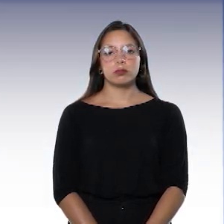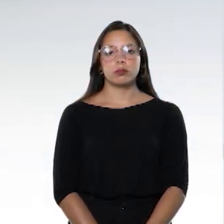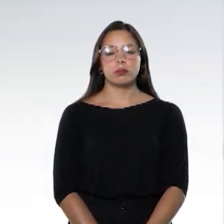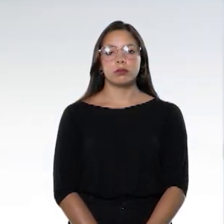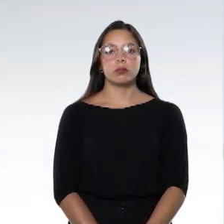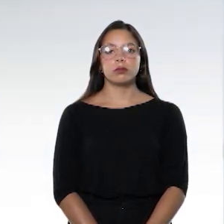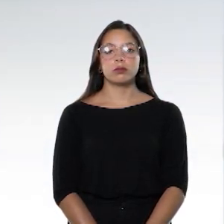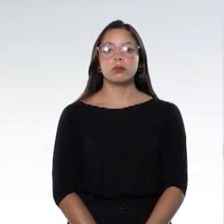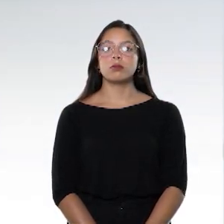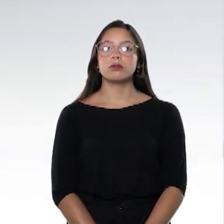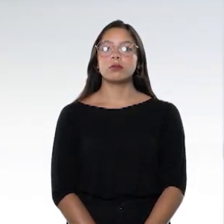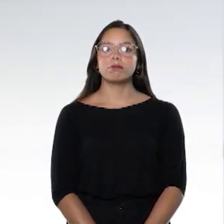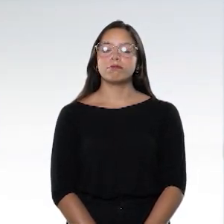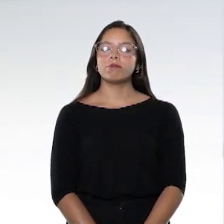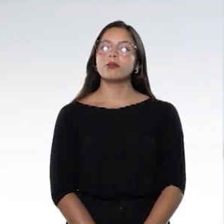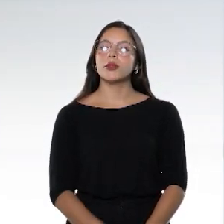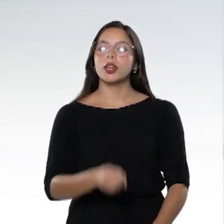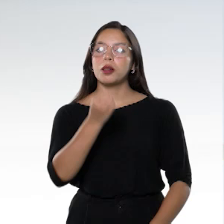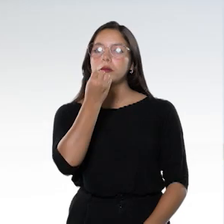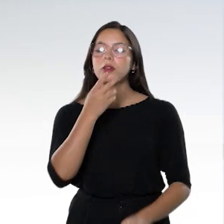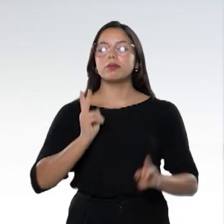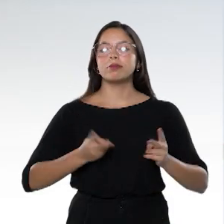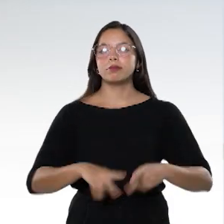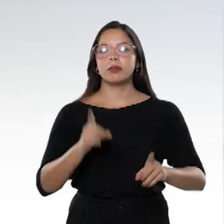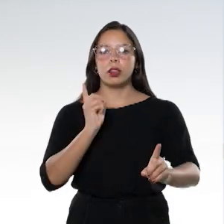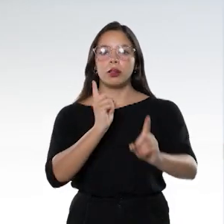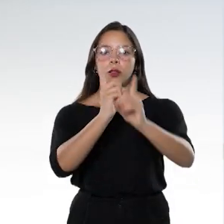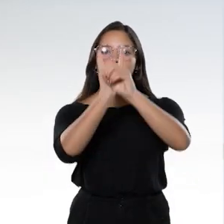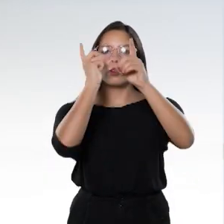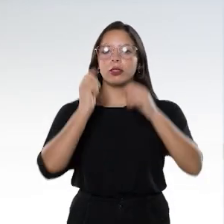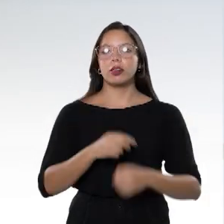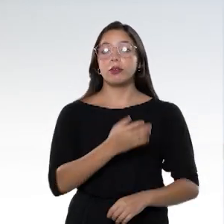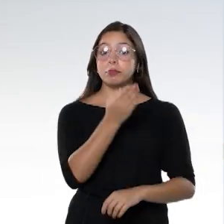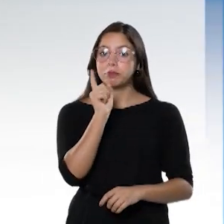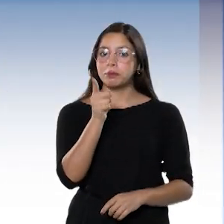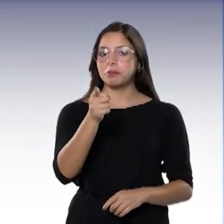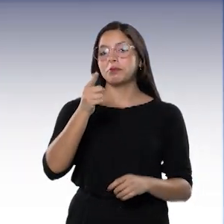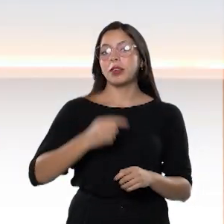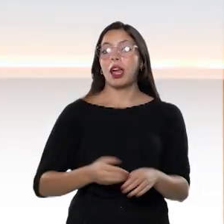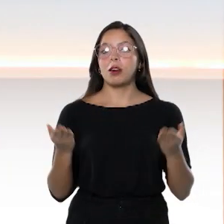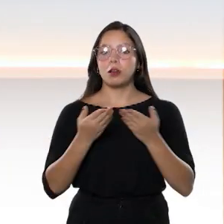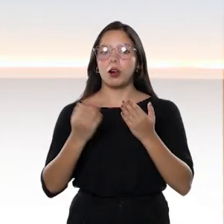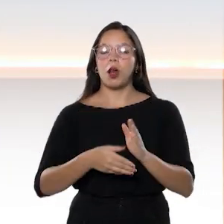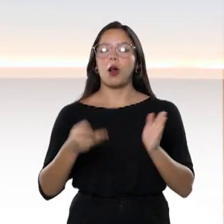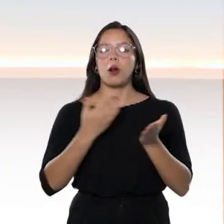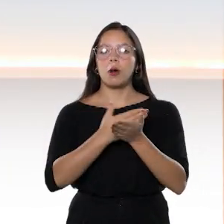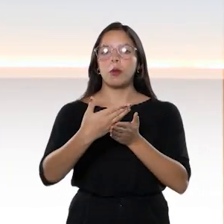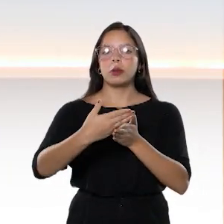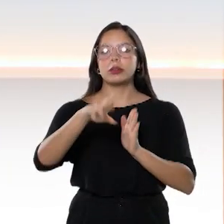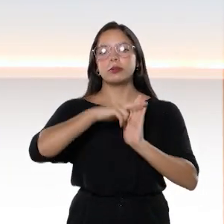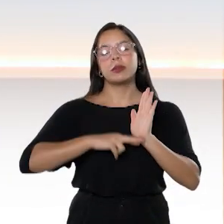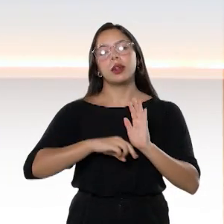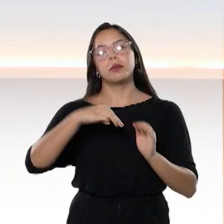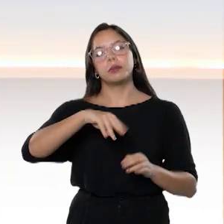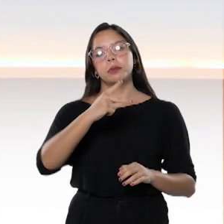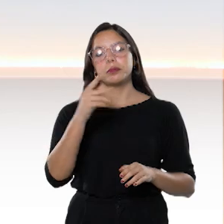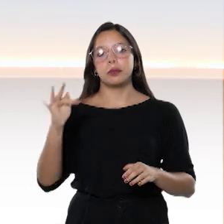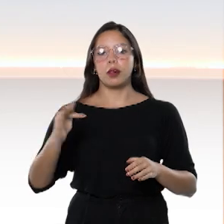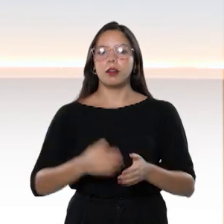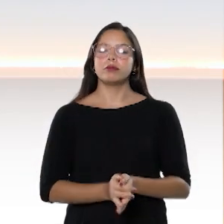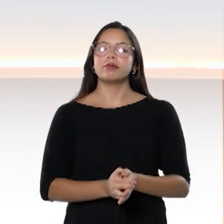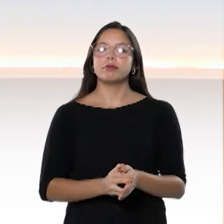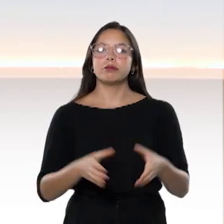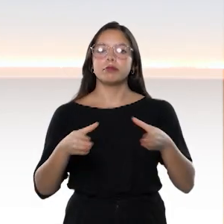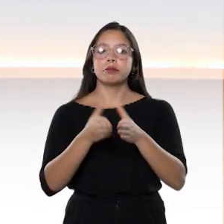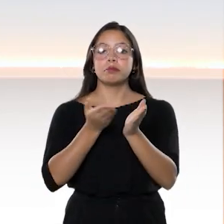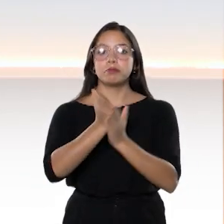Ah, é sempre bom encontrar você. Está começando agora o Redação MPF. Foi aprovada pela Assembleia Legislativa do